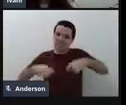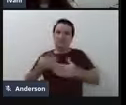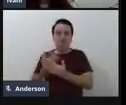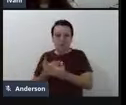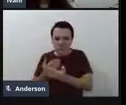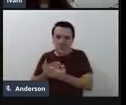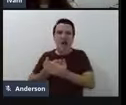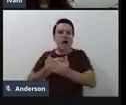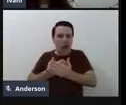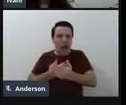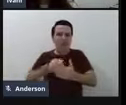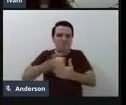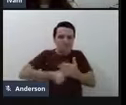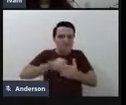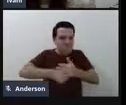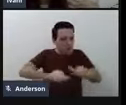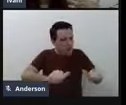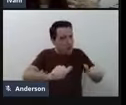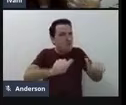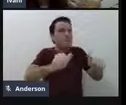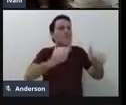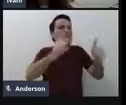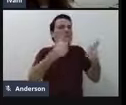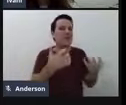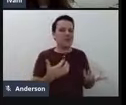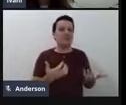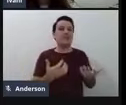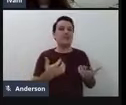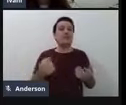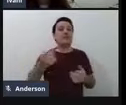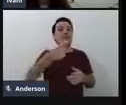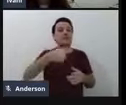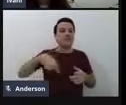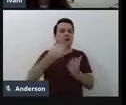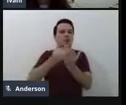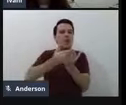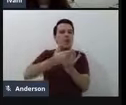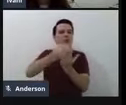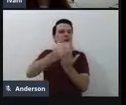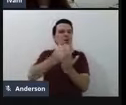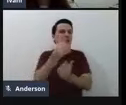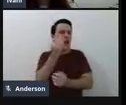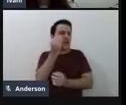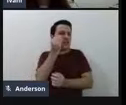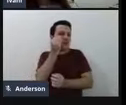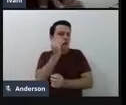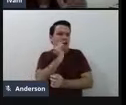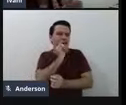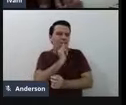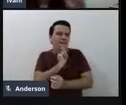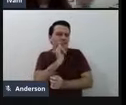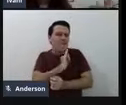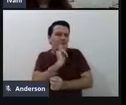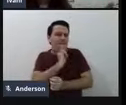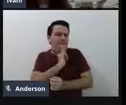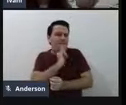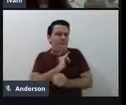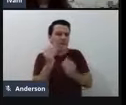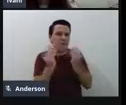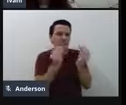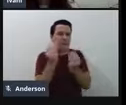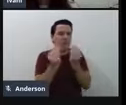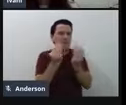E aí a gente, né, teria começado as testagens dele no processo,